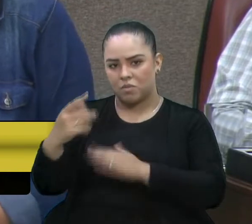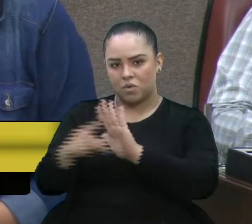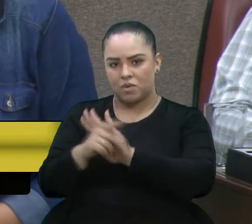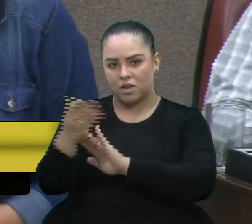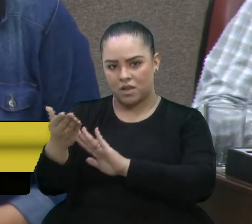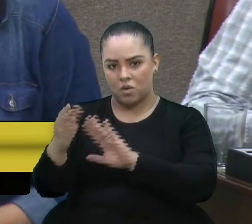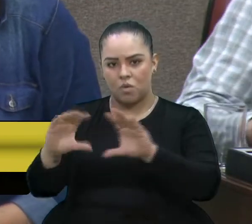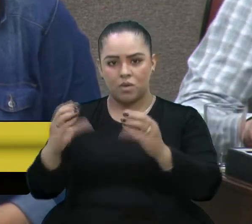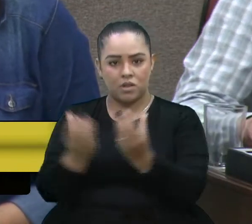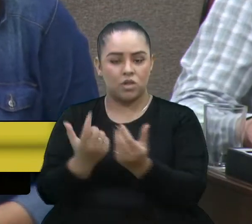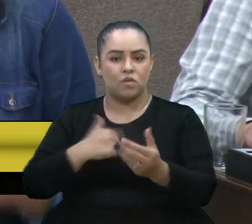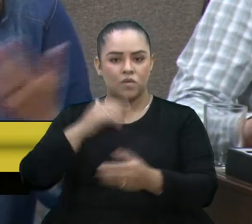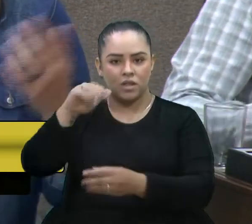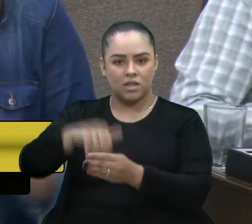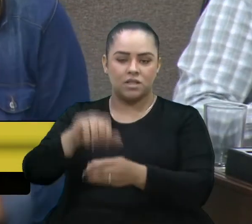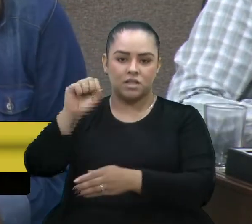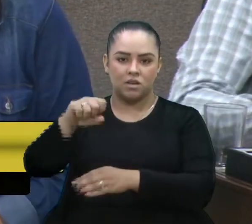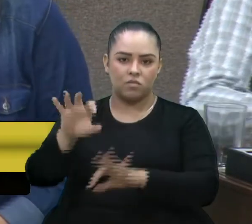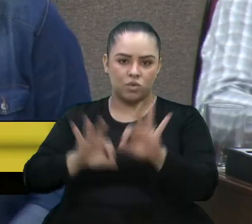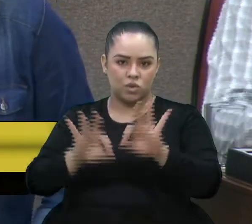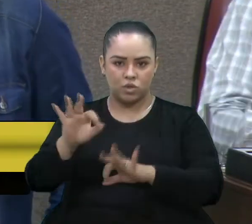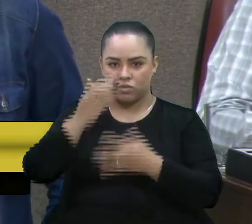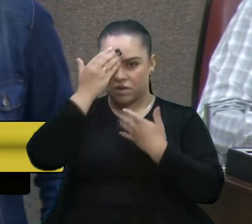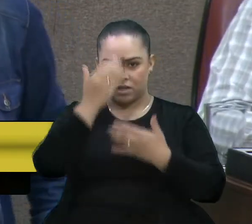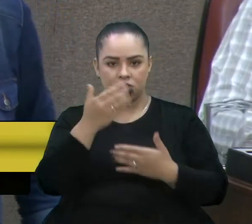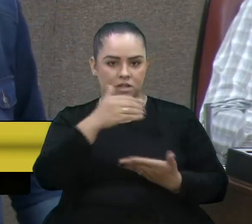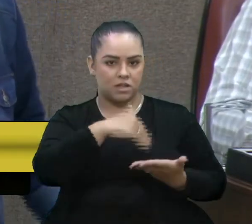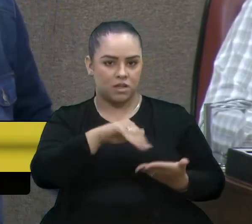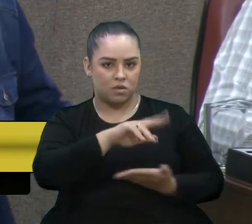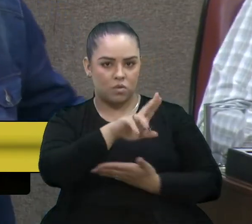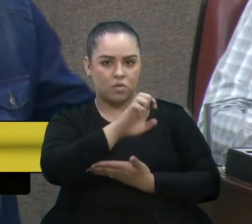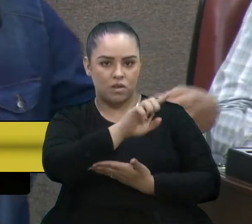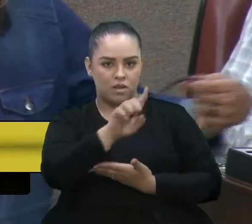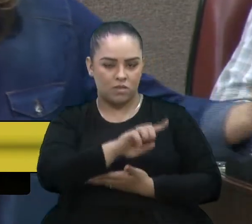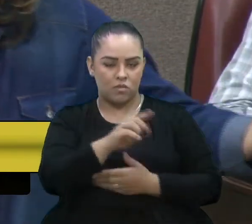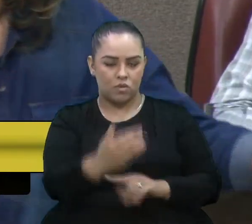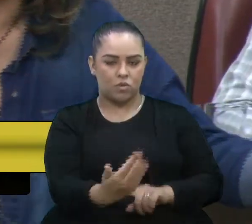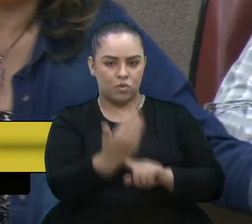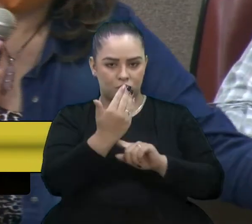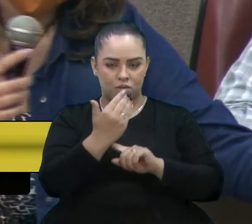votarei favorável ao projeto e agradeço ao secretário João Eza pelo auxílio. Obrigada.